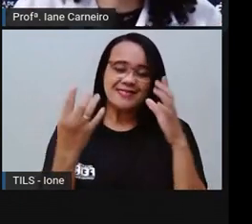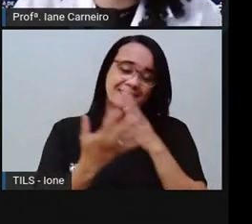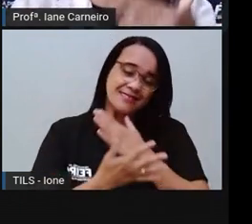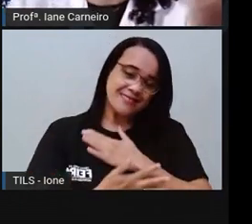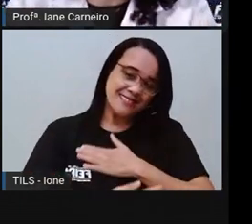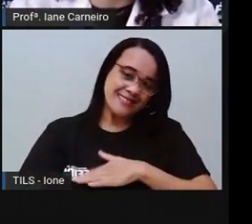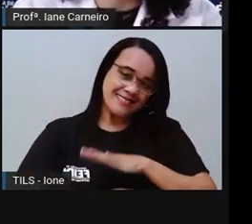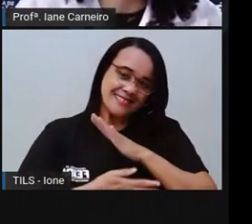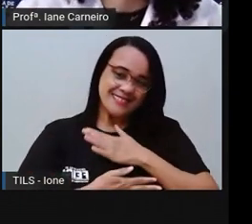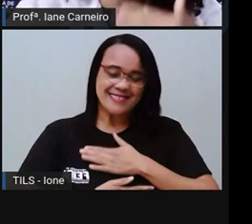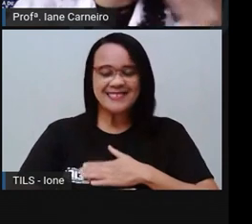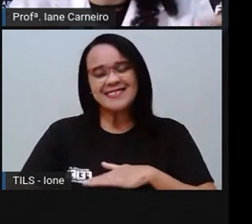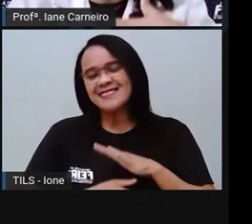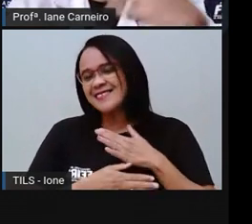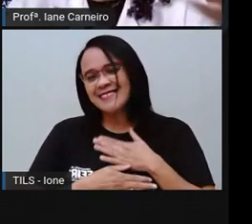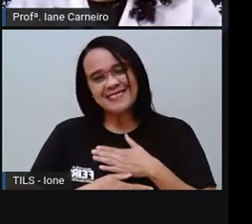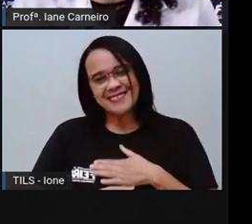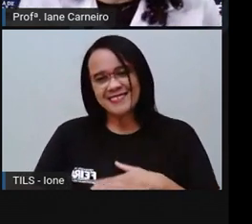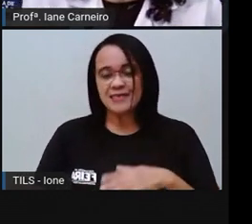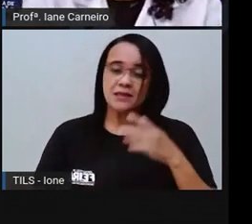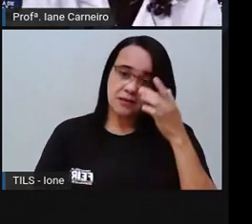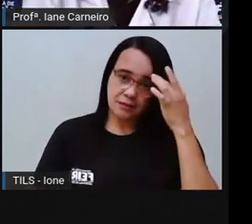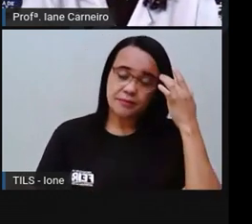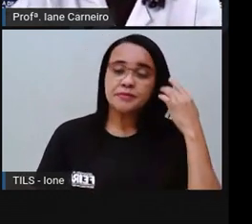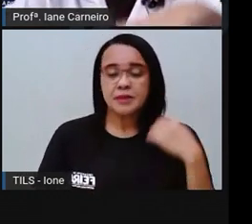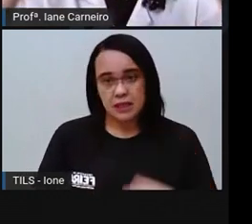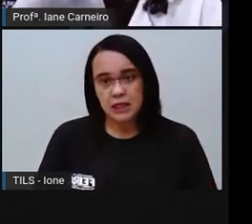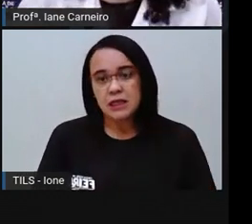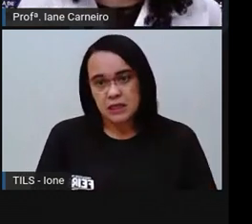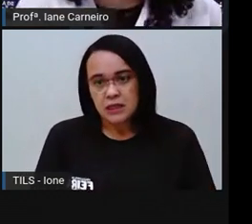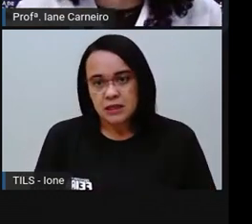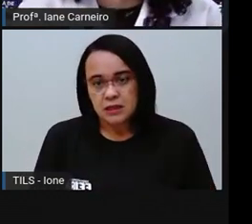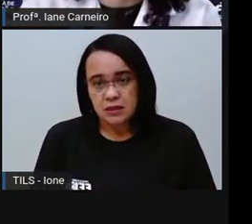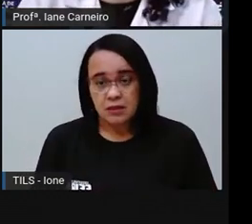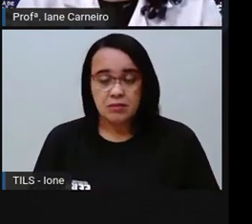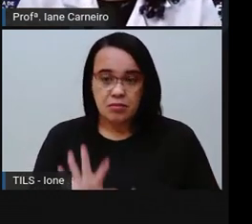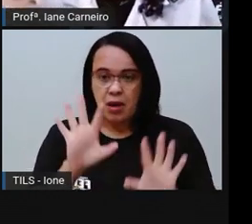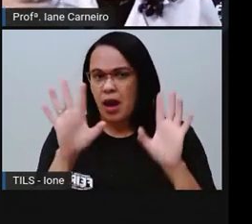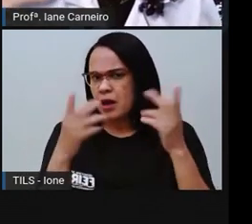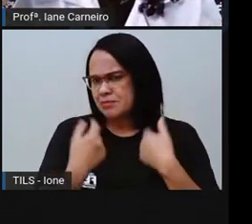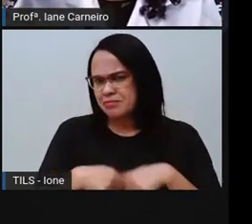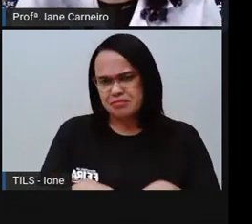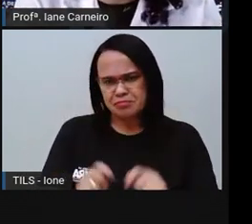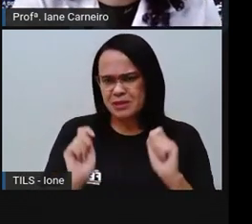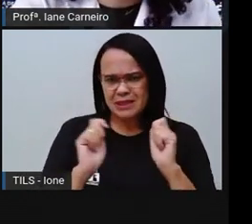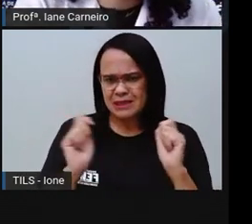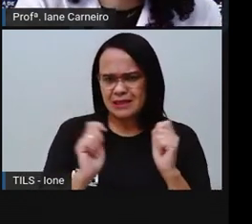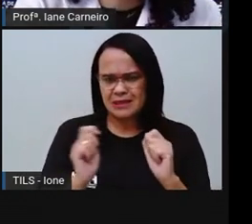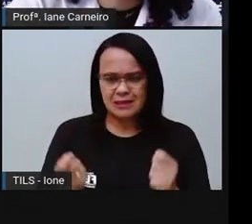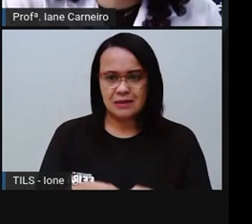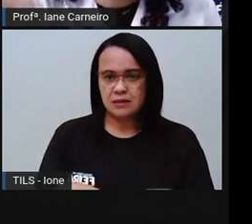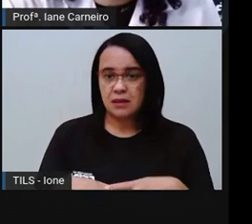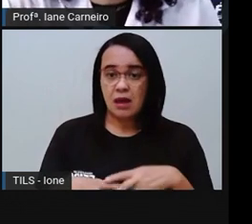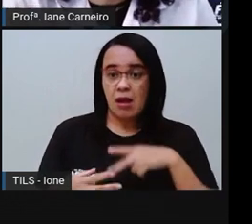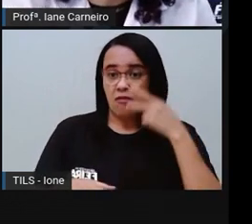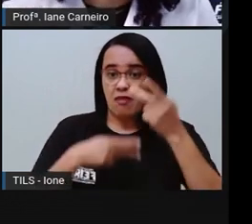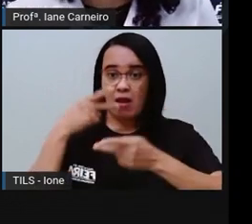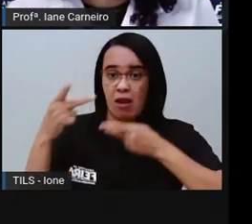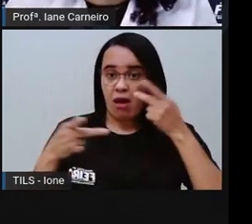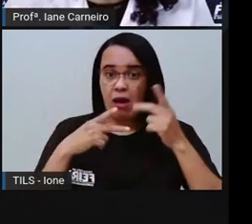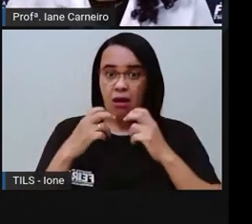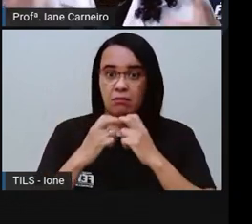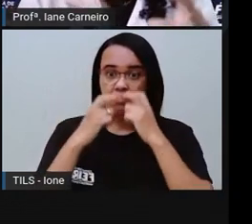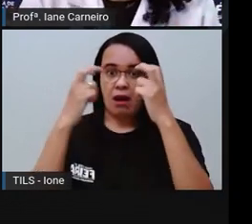bar, ou no restaurante, perdão. No restaurante, você não vai ficar falando muito alto. Você não vai ficar pegando comida da outra